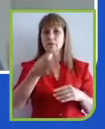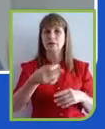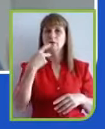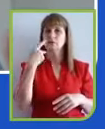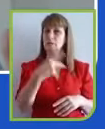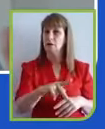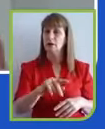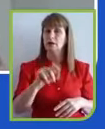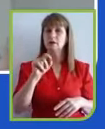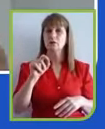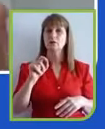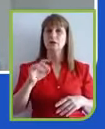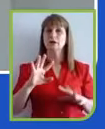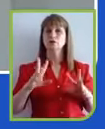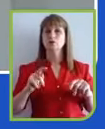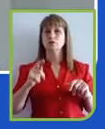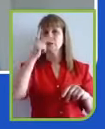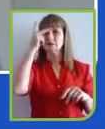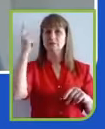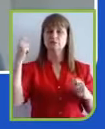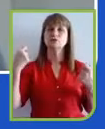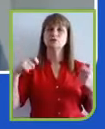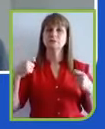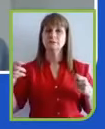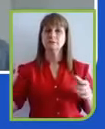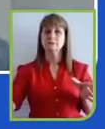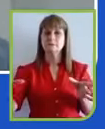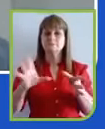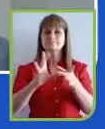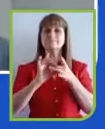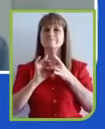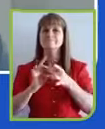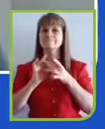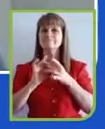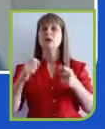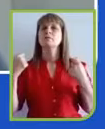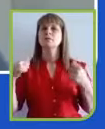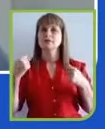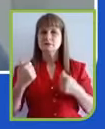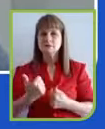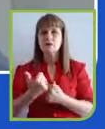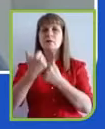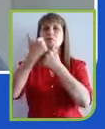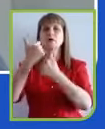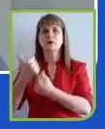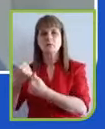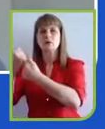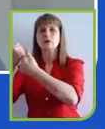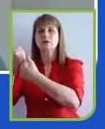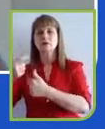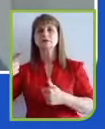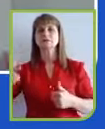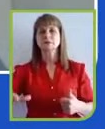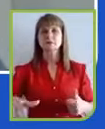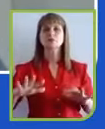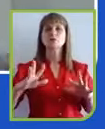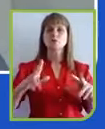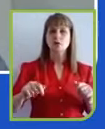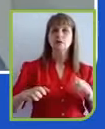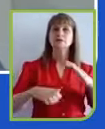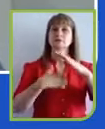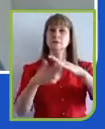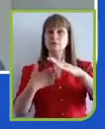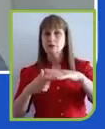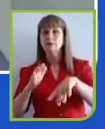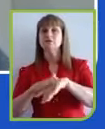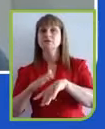nesse barco. Porque, se uma empresa fizer, a CPFL fizer, a Bio fizer, a ABF fizer, a Bisqueiro fizer, quantas outras